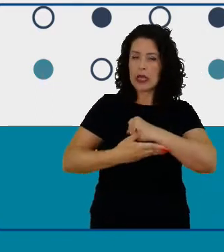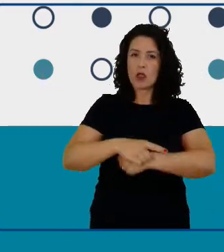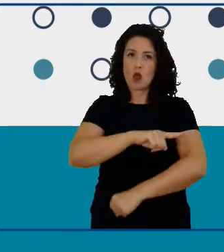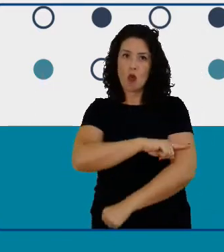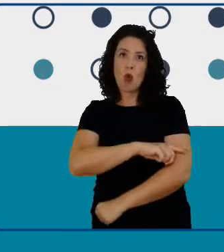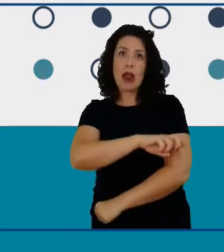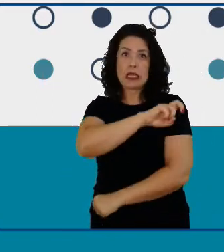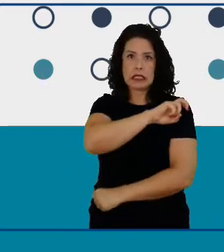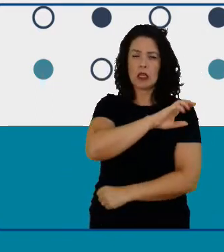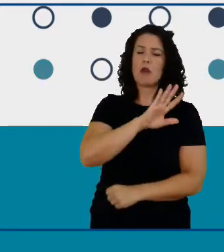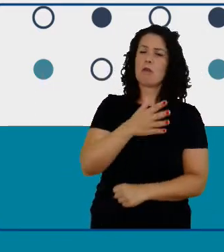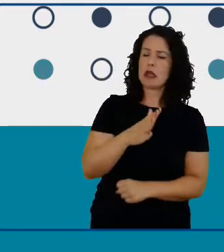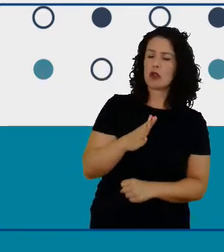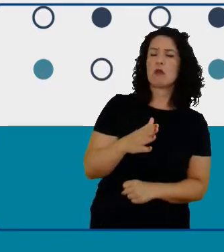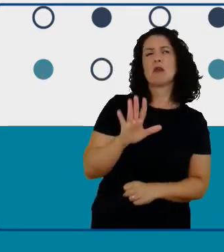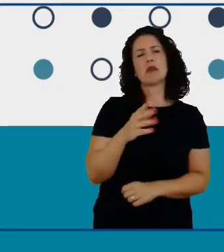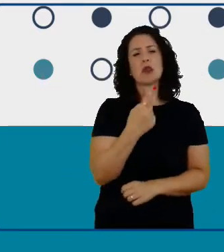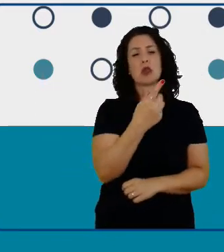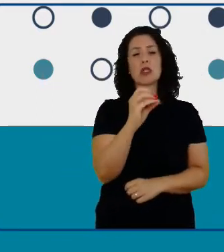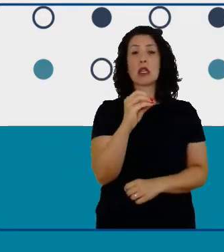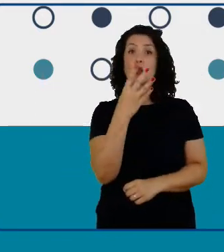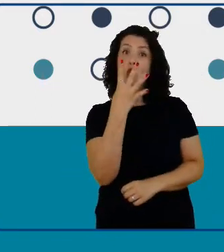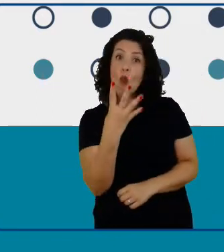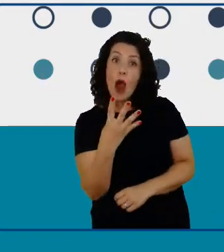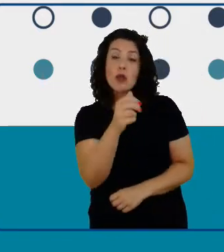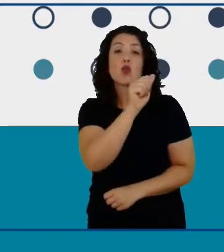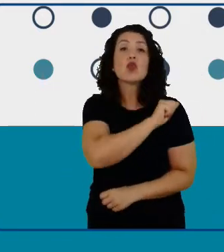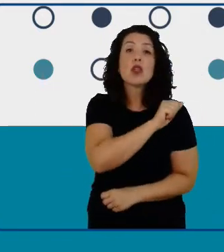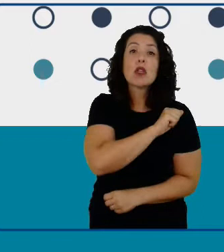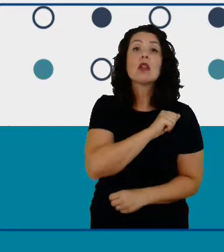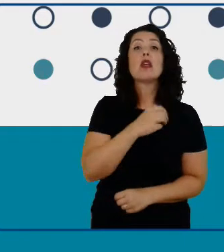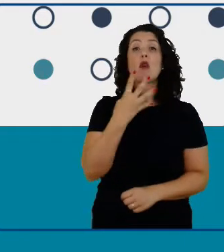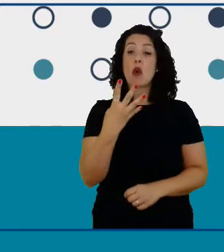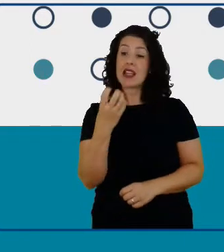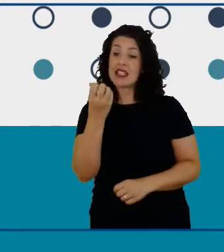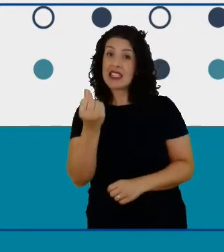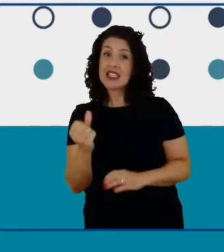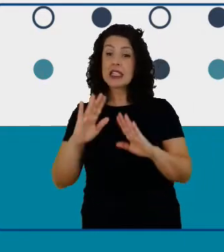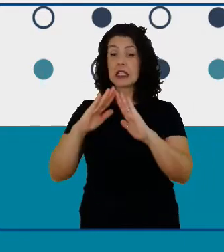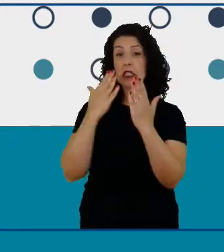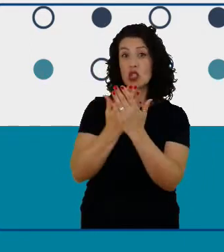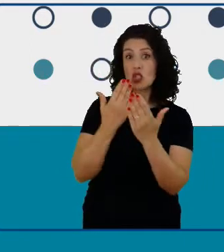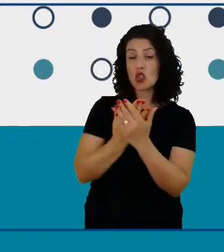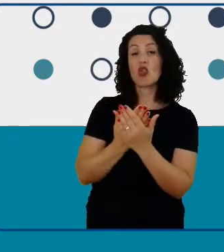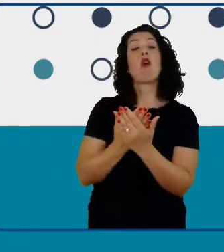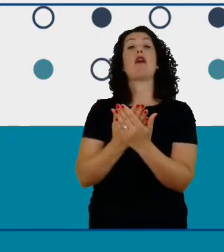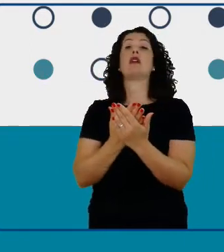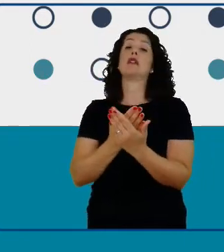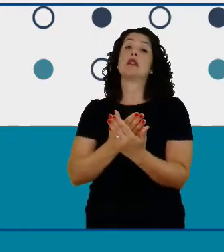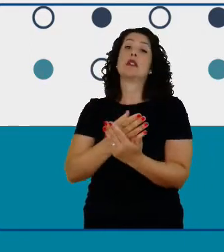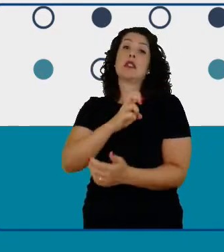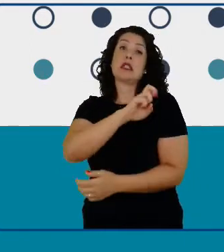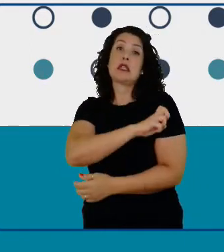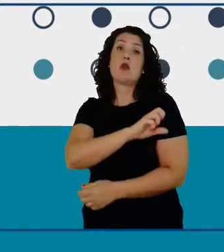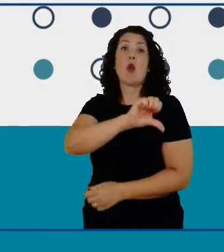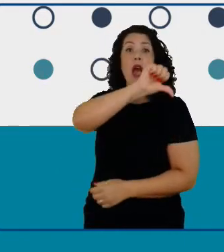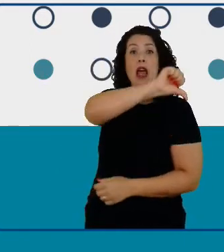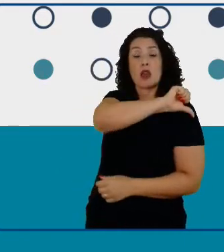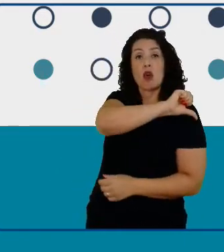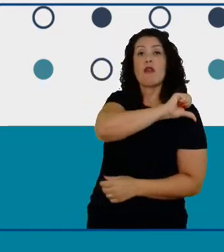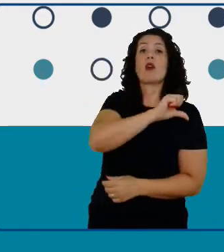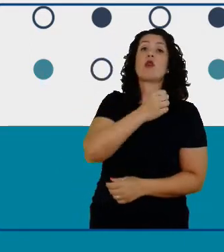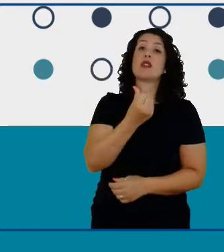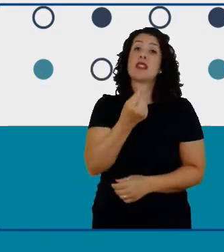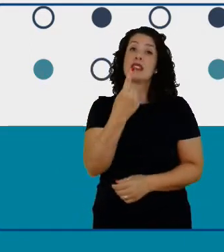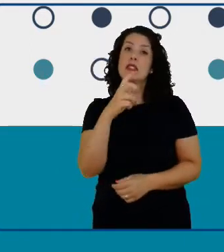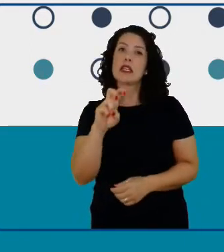estudantes e 46 escolas secundárias representando 615 estudantes participando no projeto